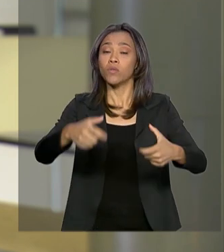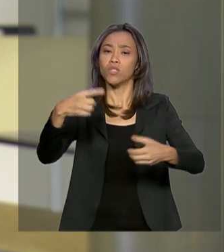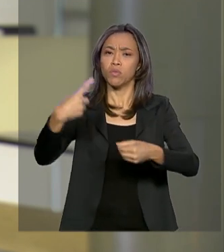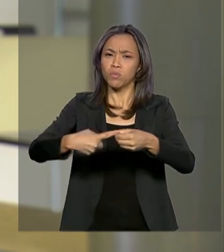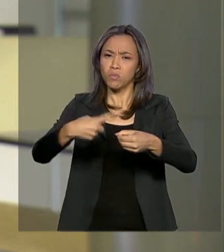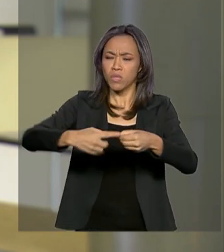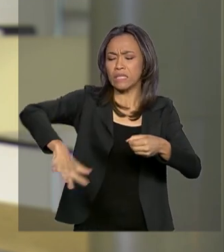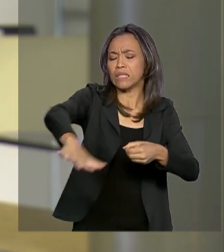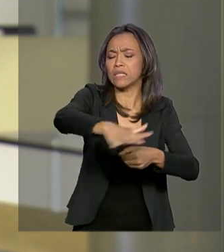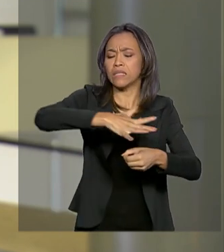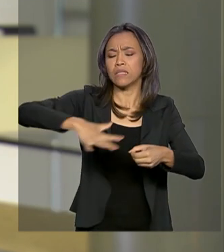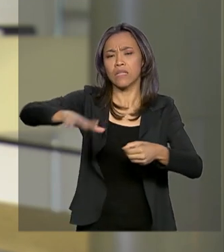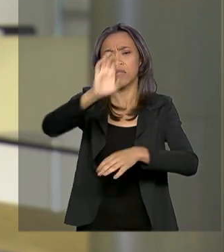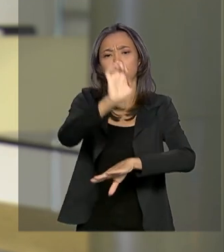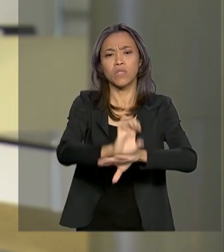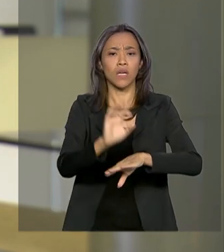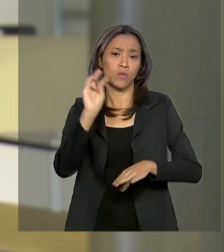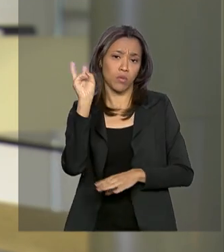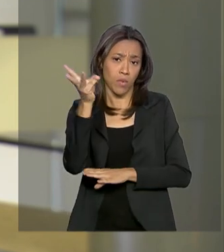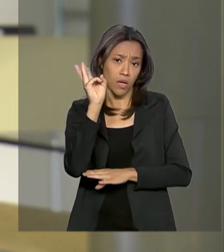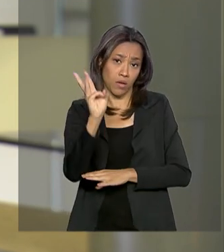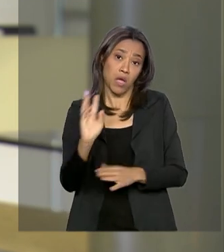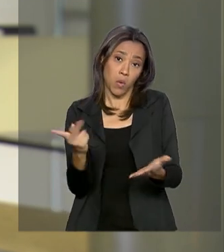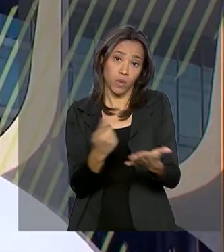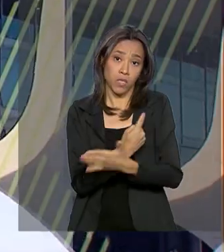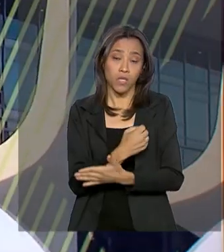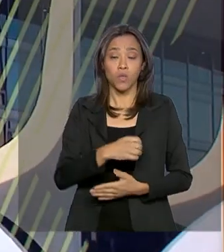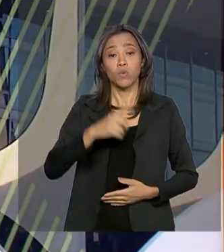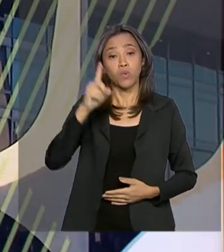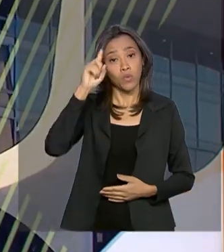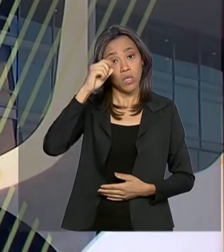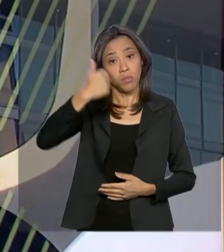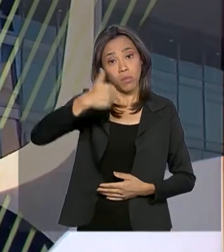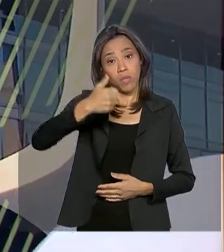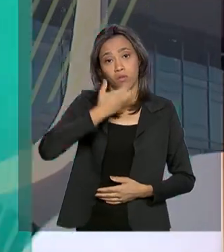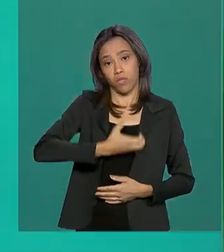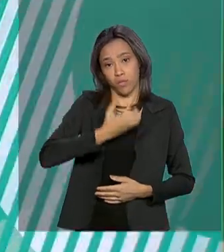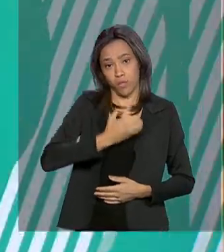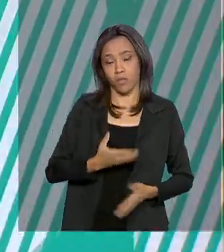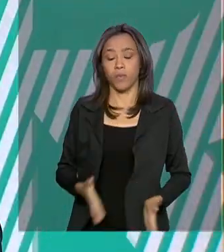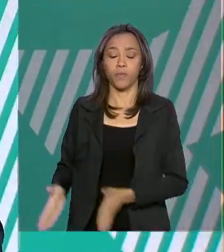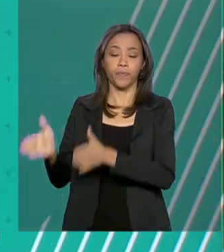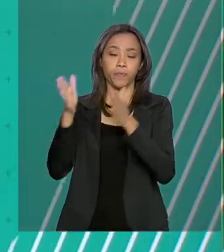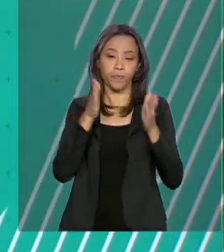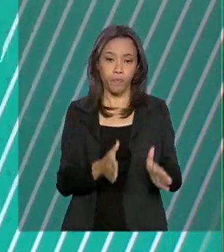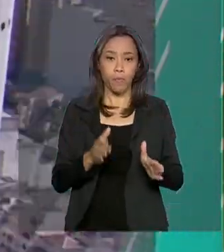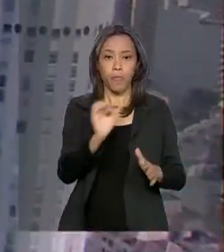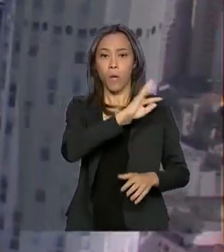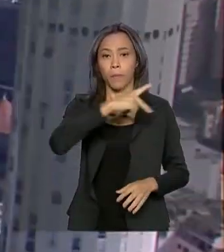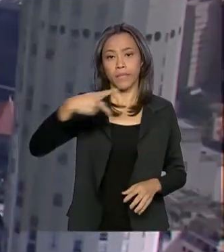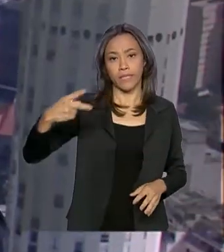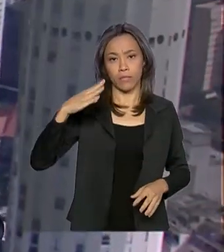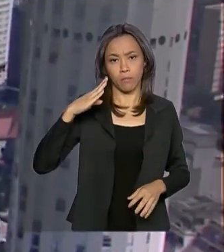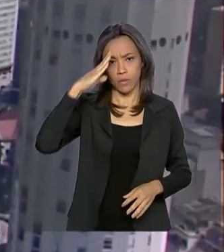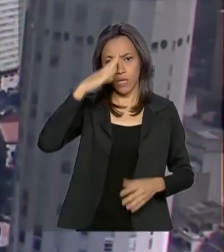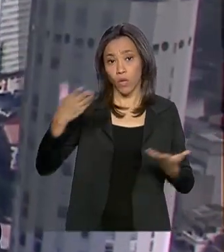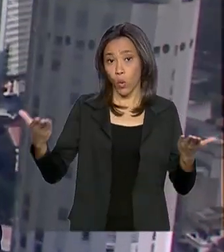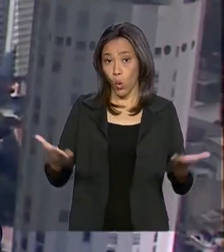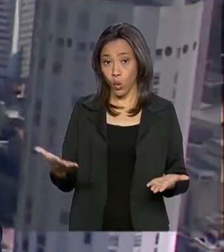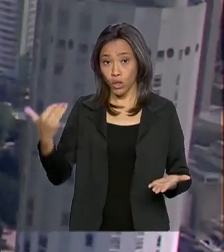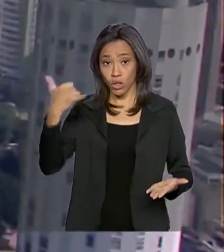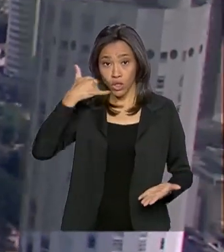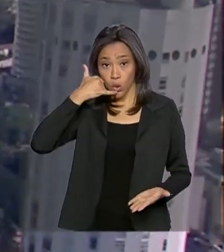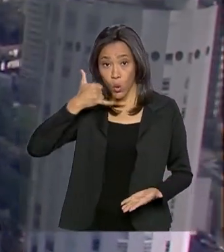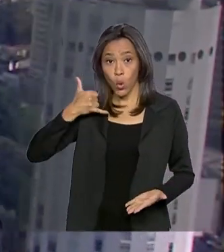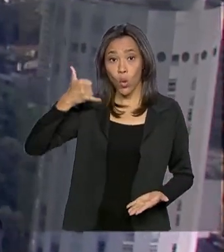Genipapo das Vieiras, no dia 1º de dezembro. O presidente Jair Bolsonaro ligou hoje para o presidente